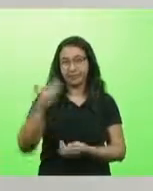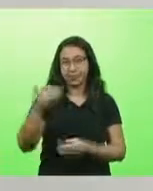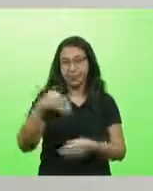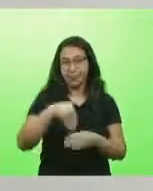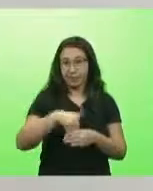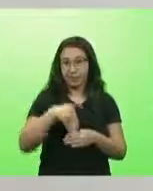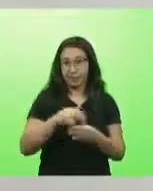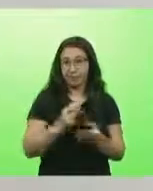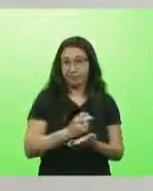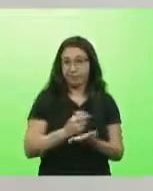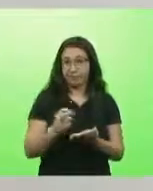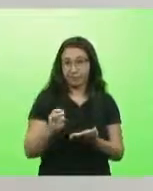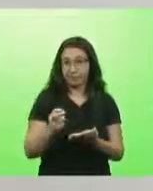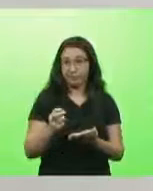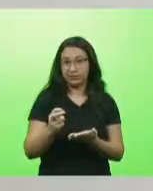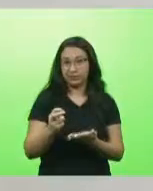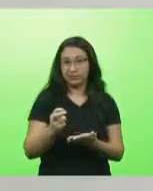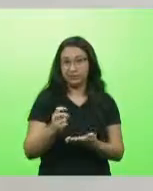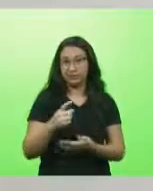Vai ser outra farsa também.